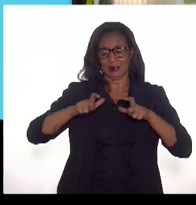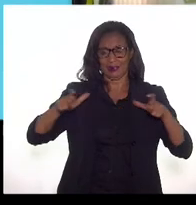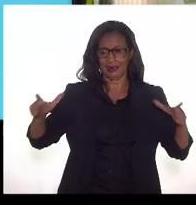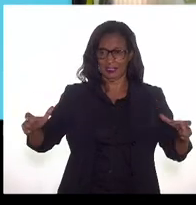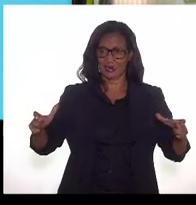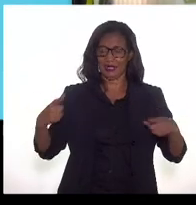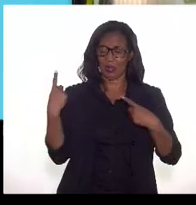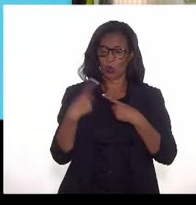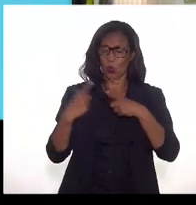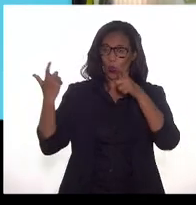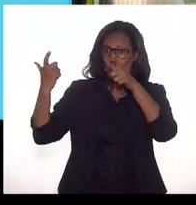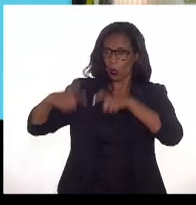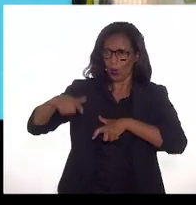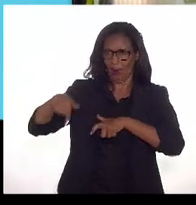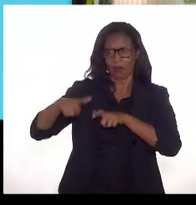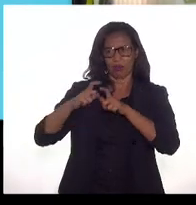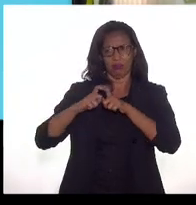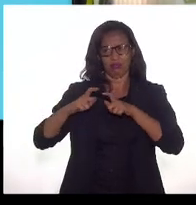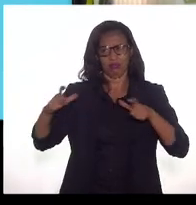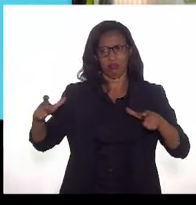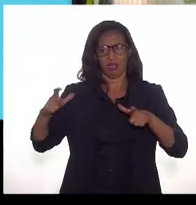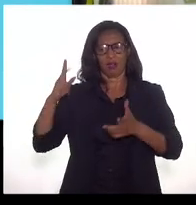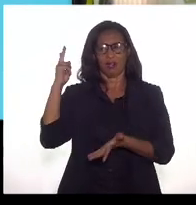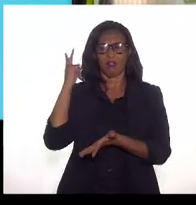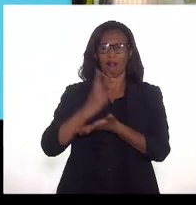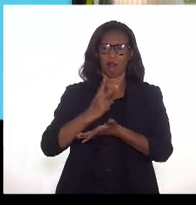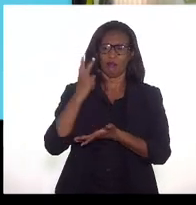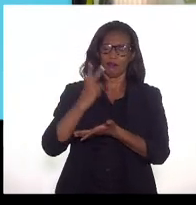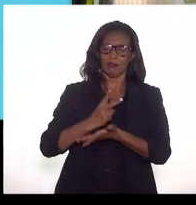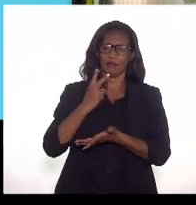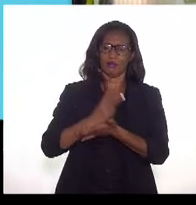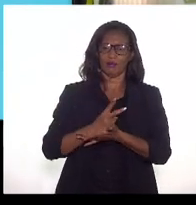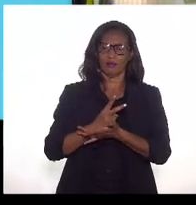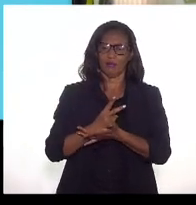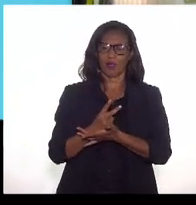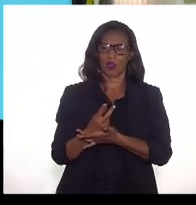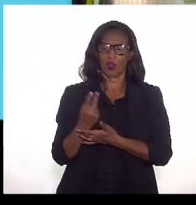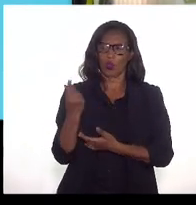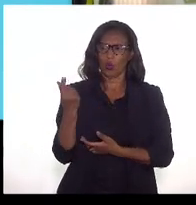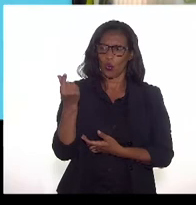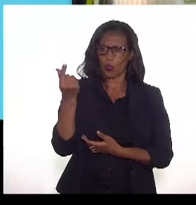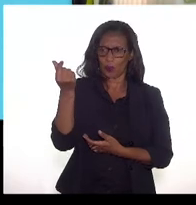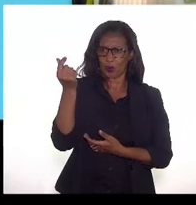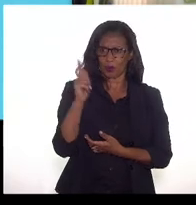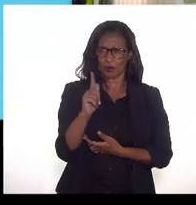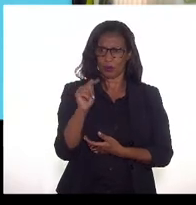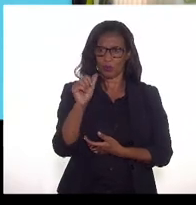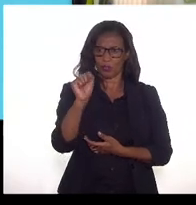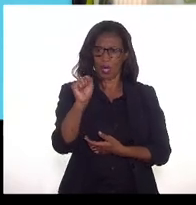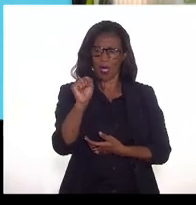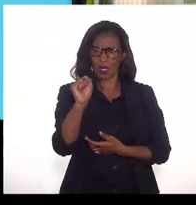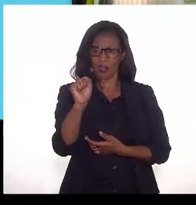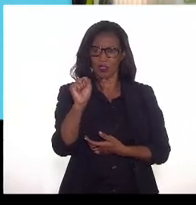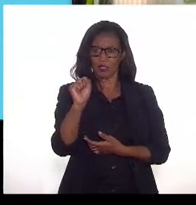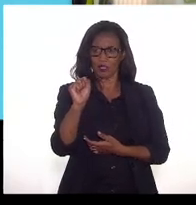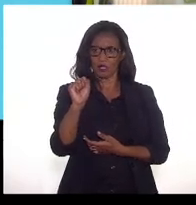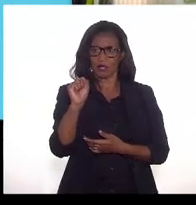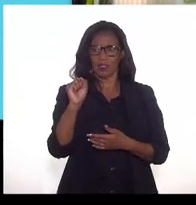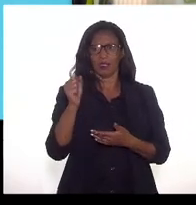demanda tem que crescer e ao mesmo tempo o preço do gás tem que ser